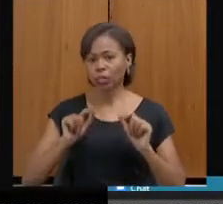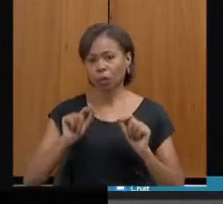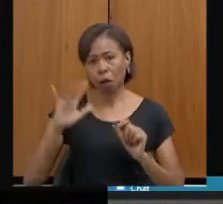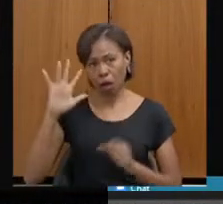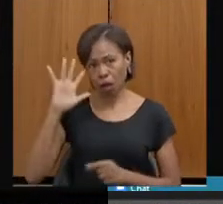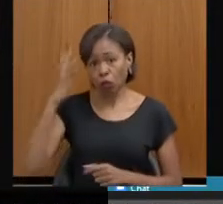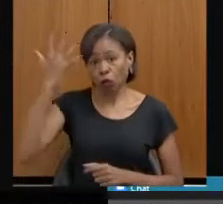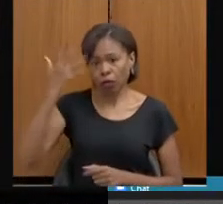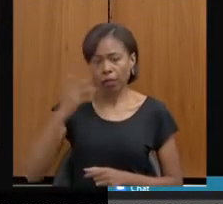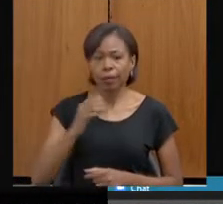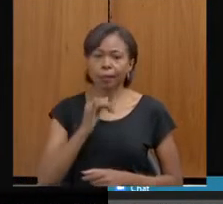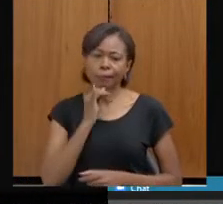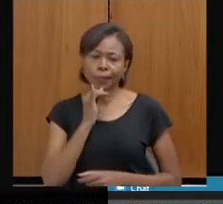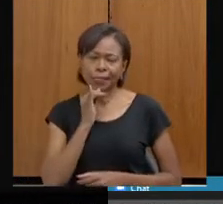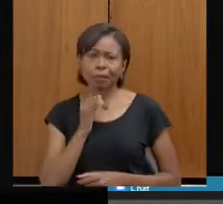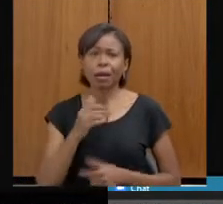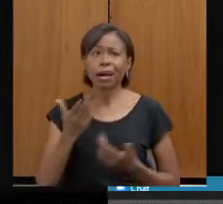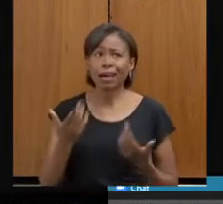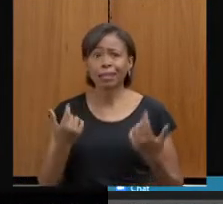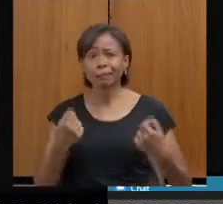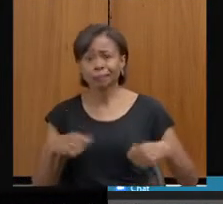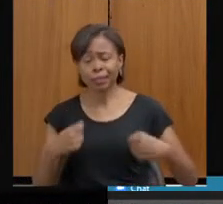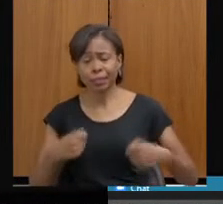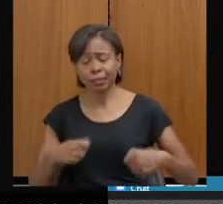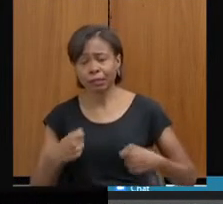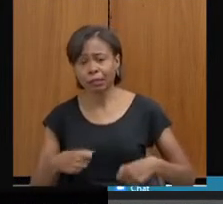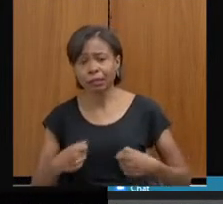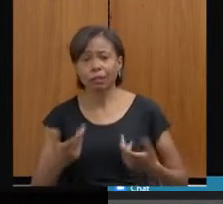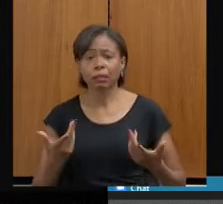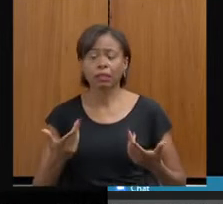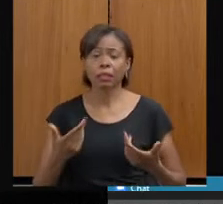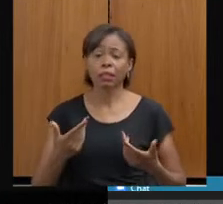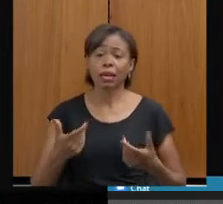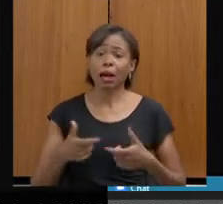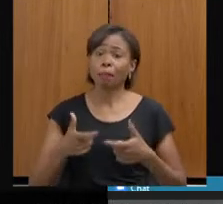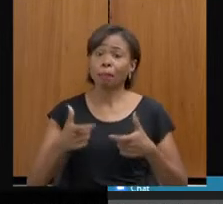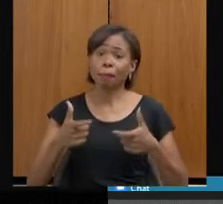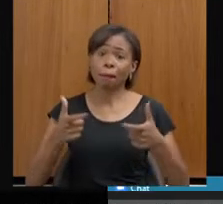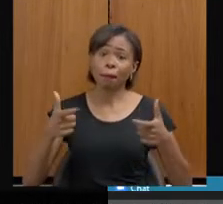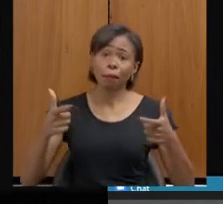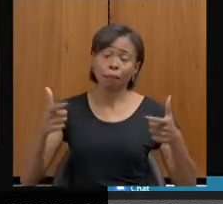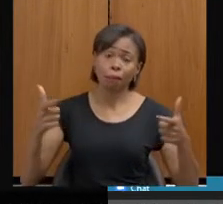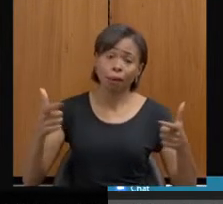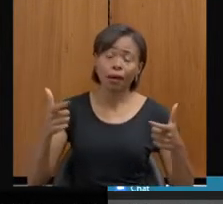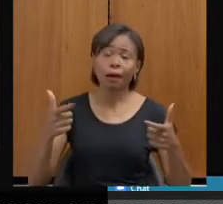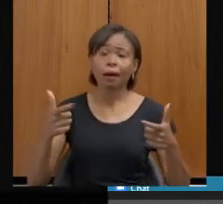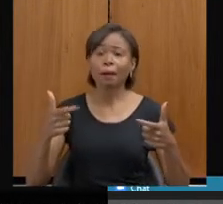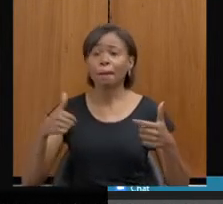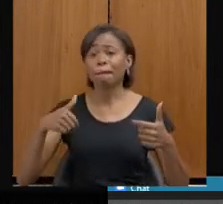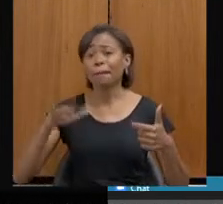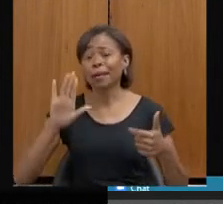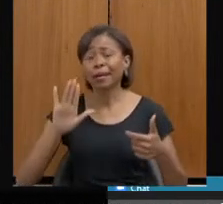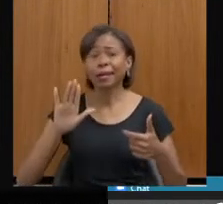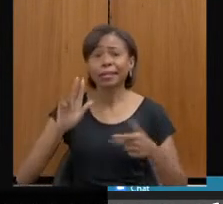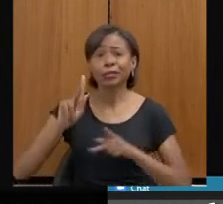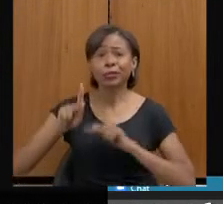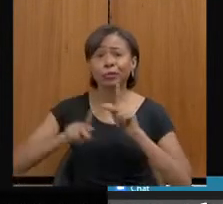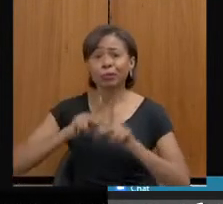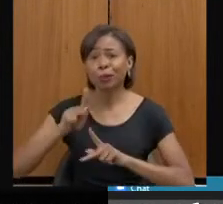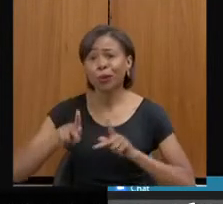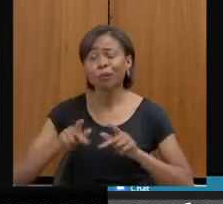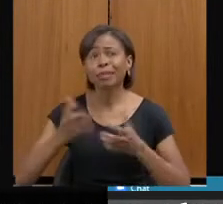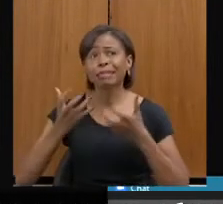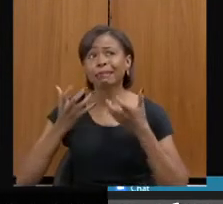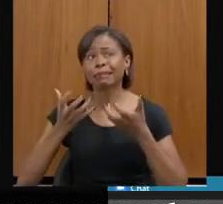mas, Irene, nós precisamos de ampliar, de ter uma capilaridade maior, a população anseia por